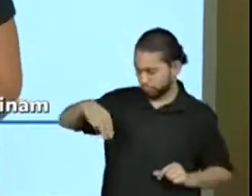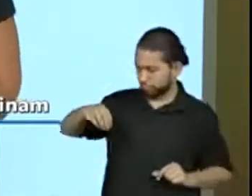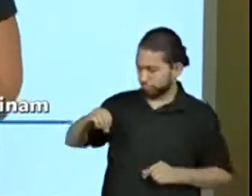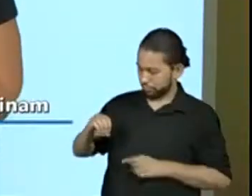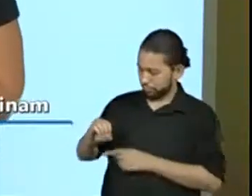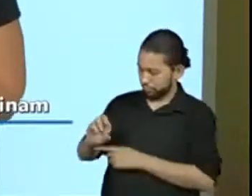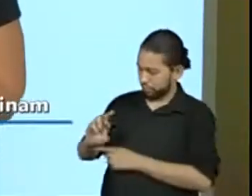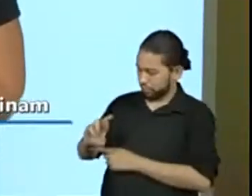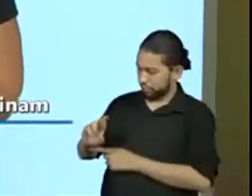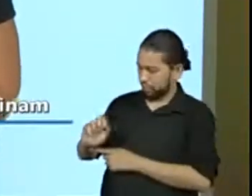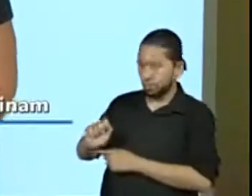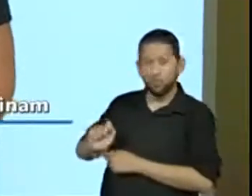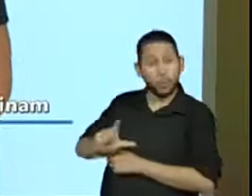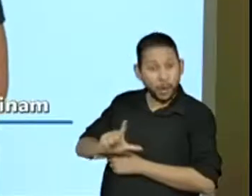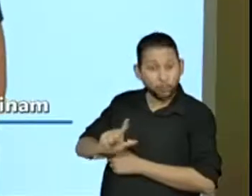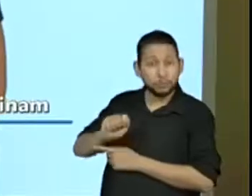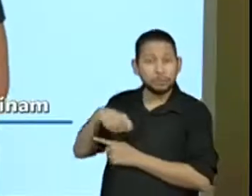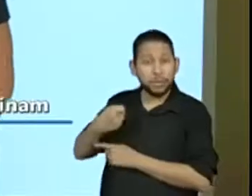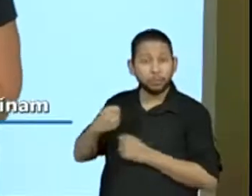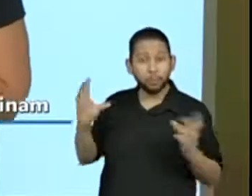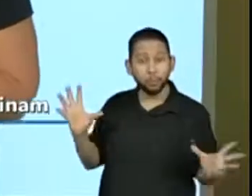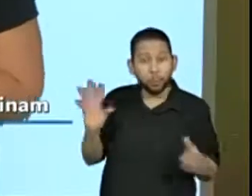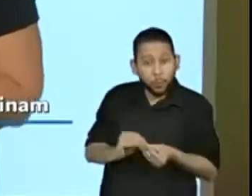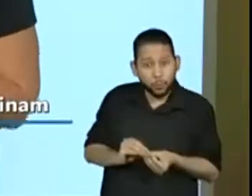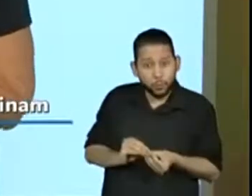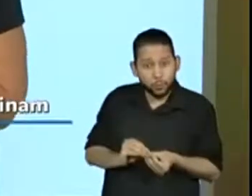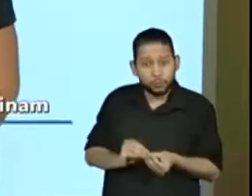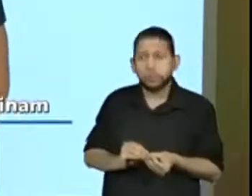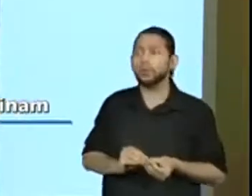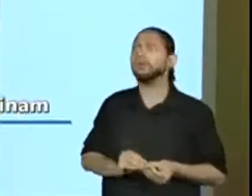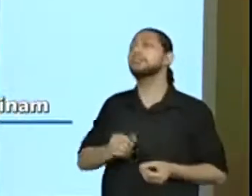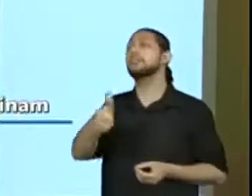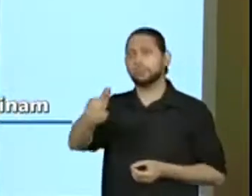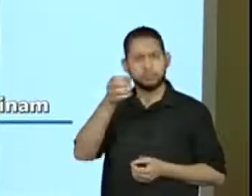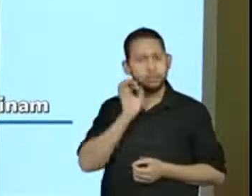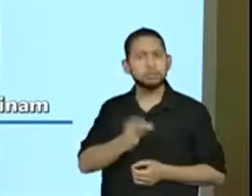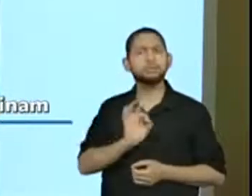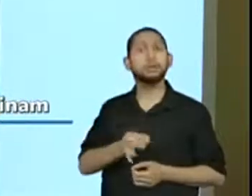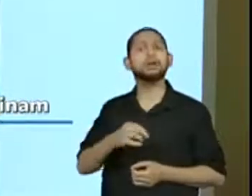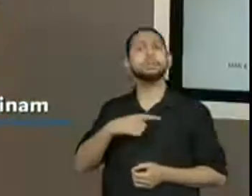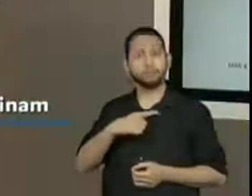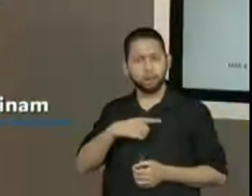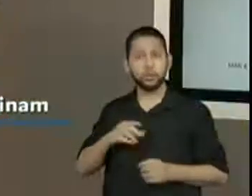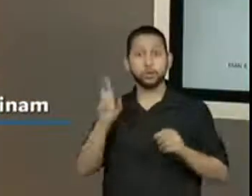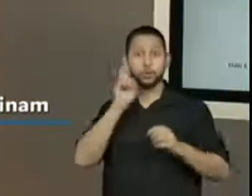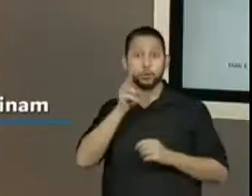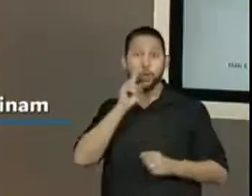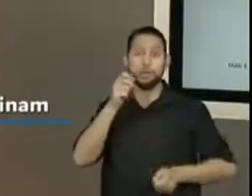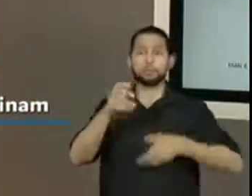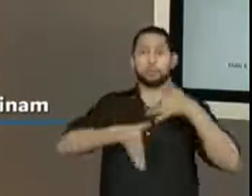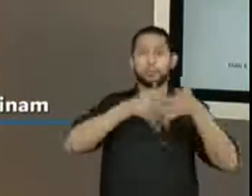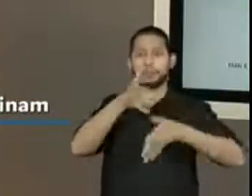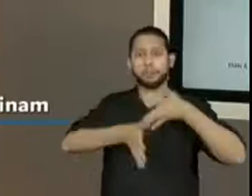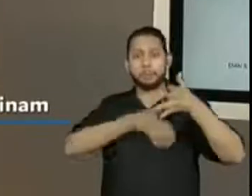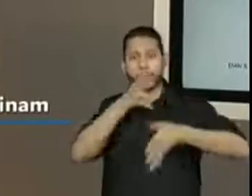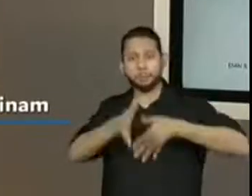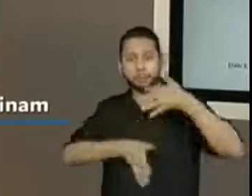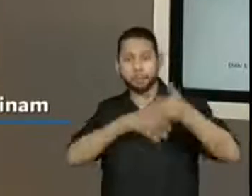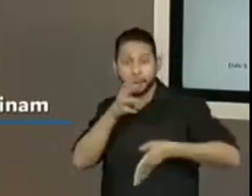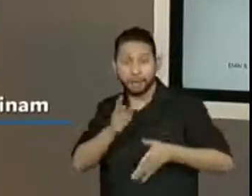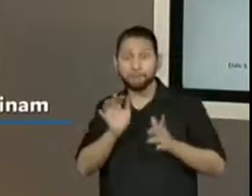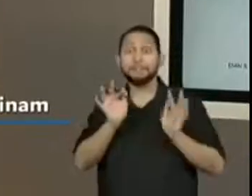história, né? Isso. Isso aí, professora Mari. Mari Neide. Aqui, no final dessa história, está